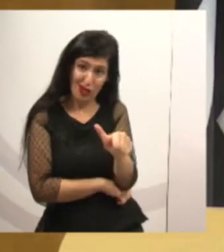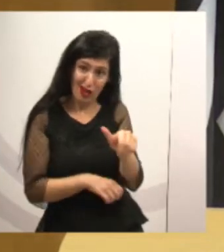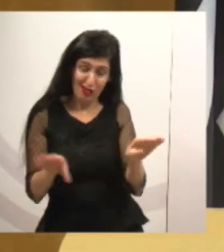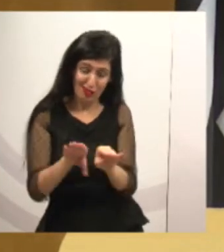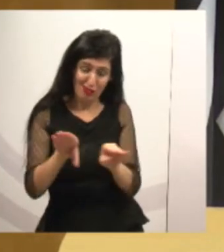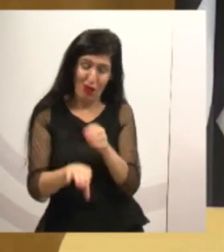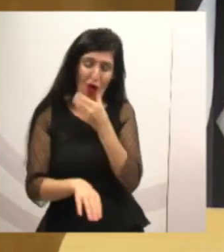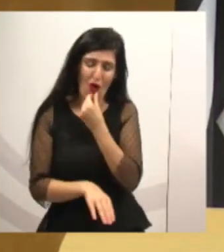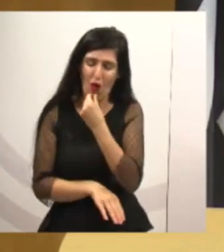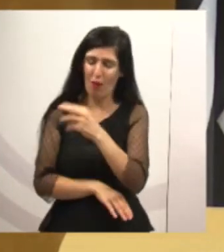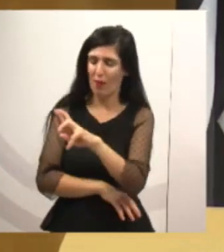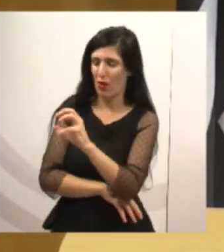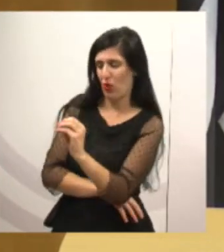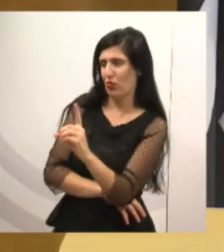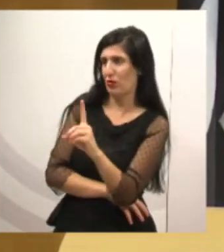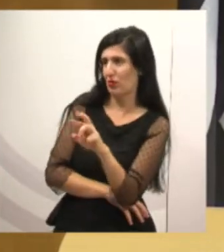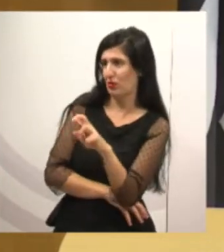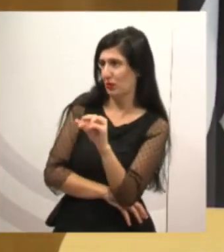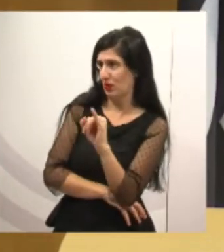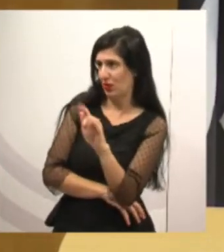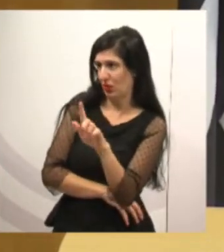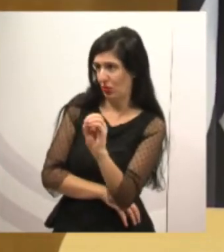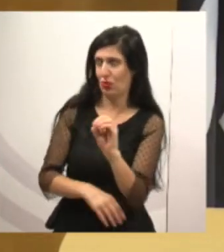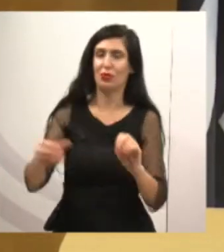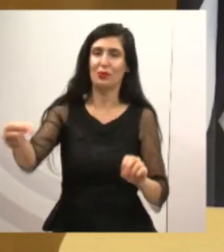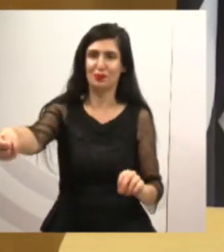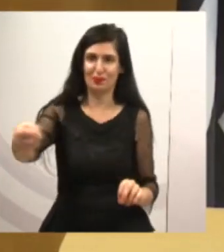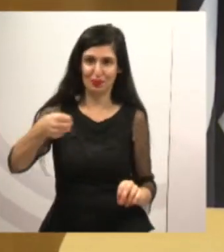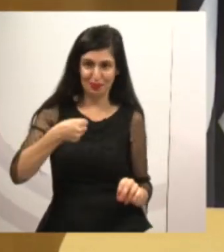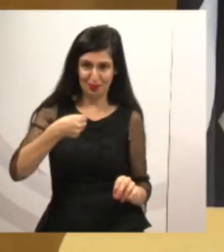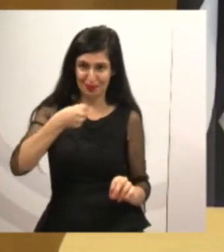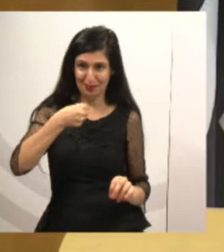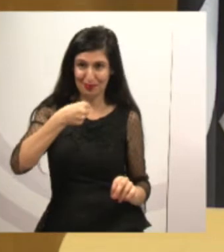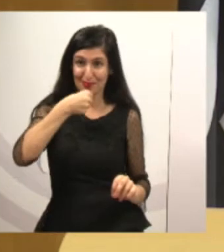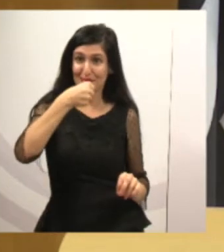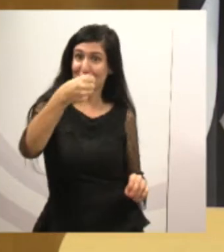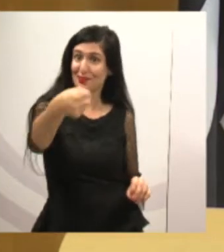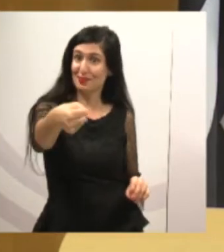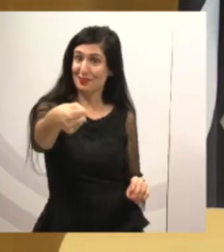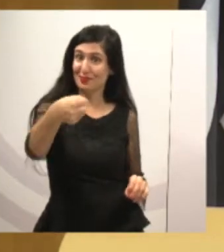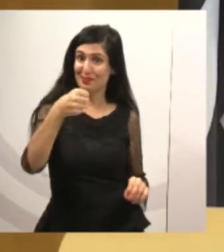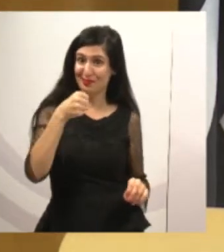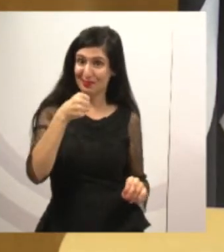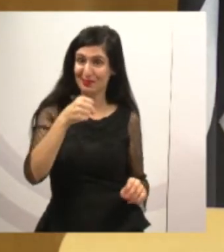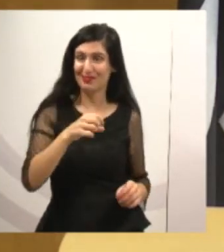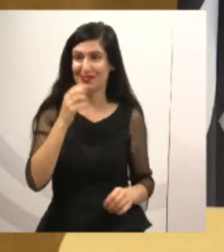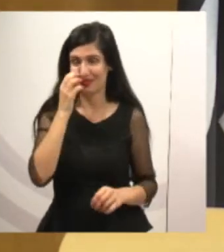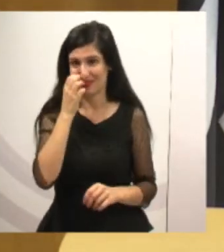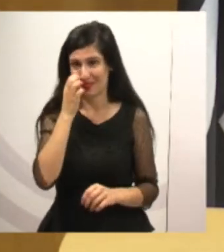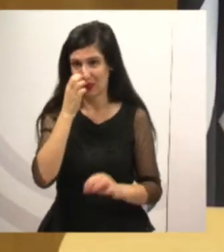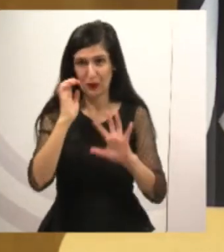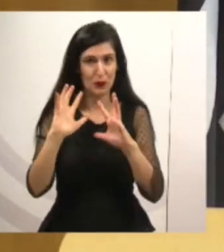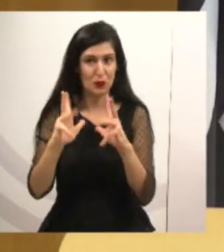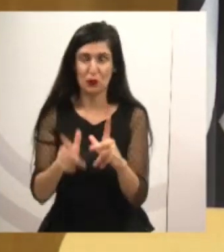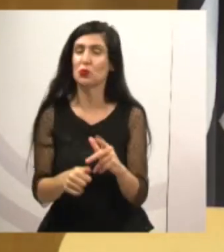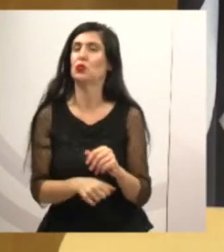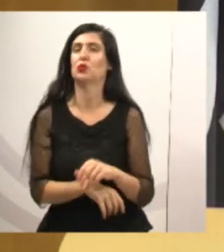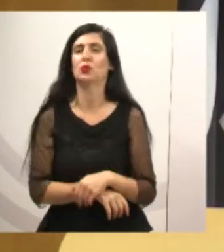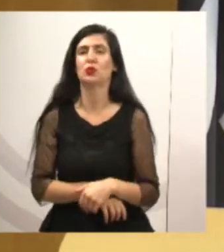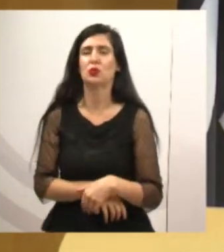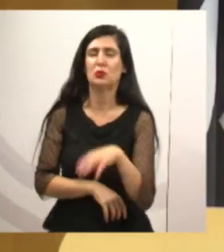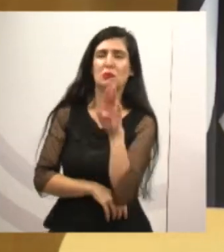entrevistaram aí. E, claro, aquilo que esteve no meu alcance, sem dúvida, eu pude